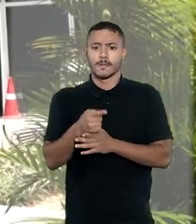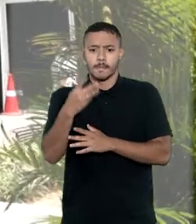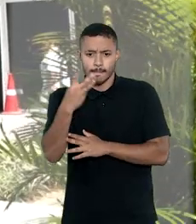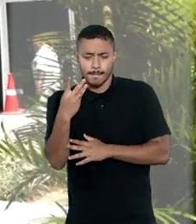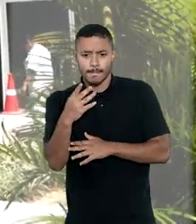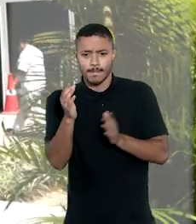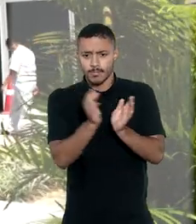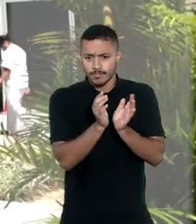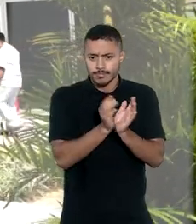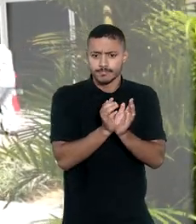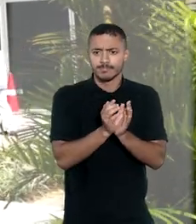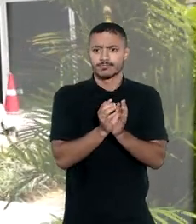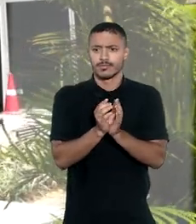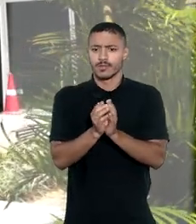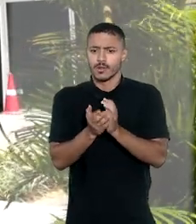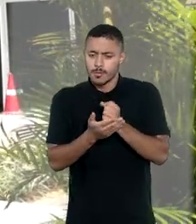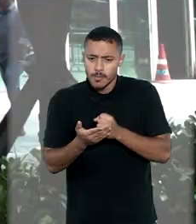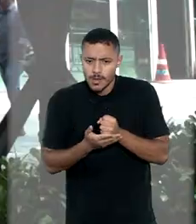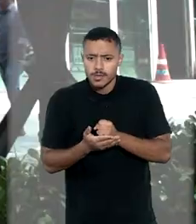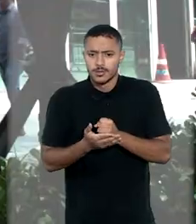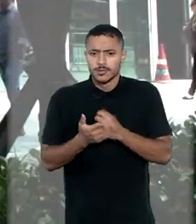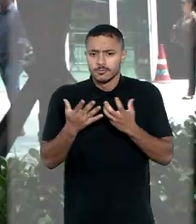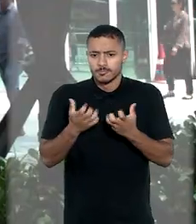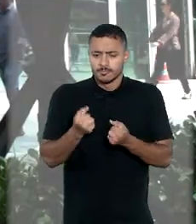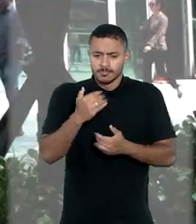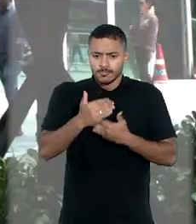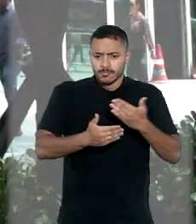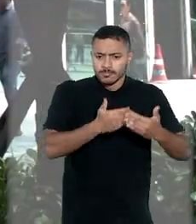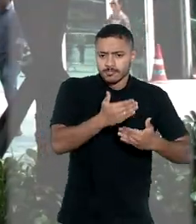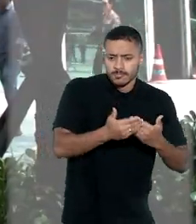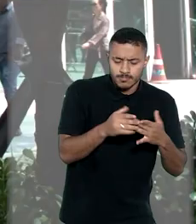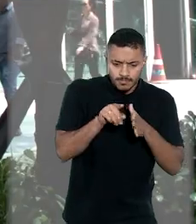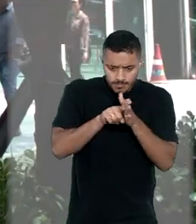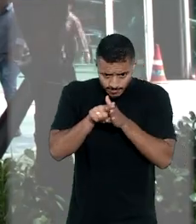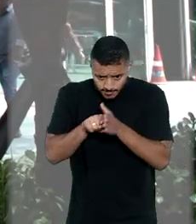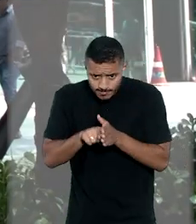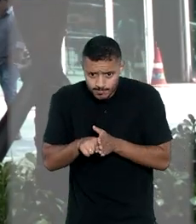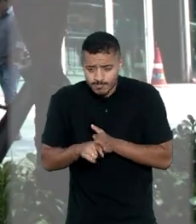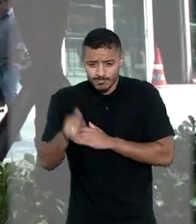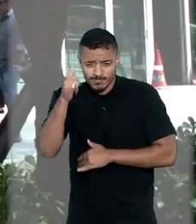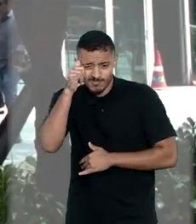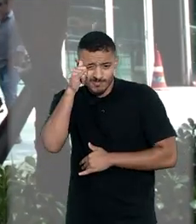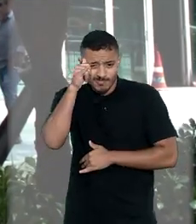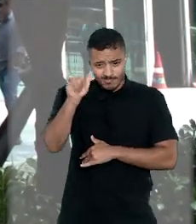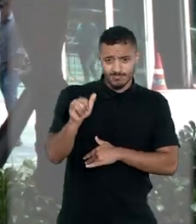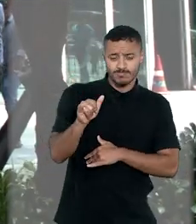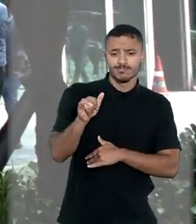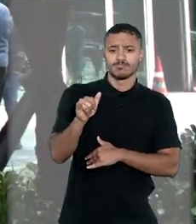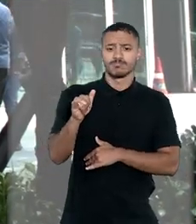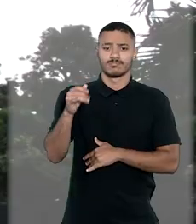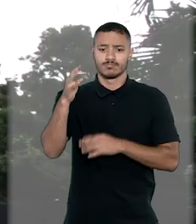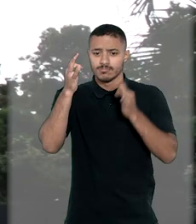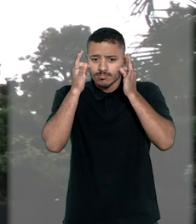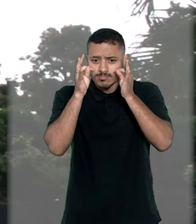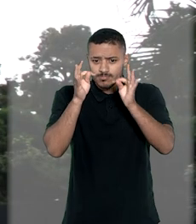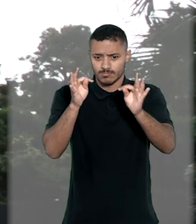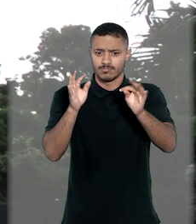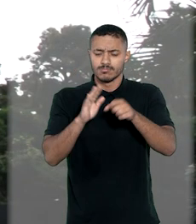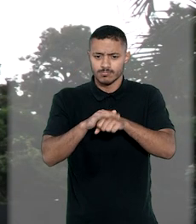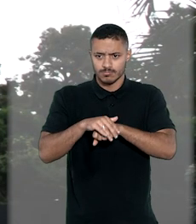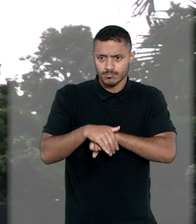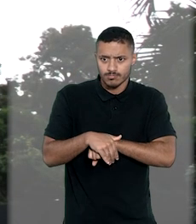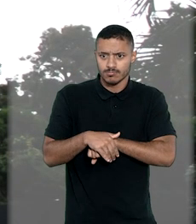Regional Federal da Terceira Região, sob o fundamento de garantir a continuidade das investigações e evitar a coação a